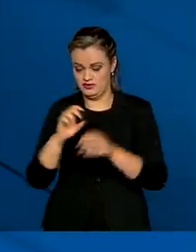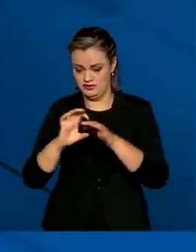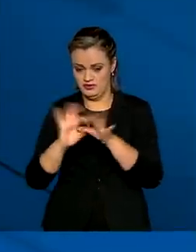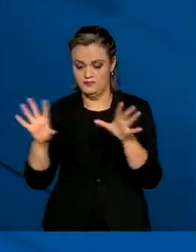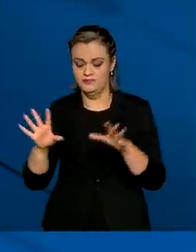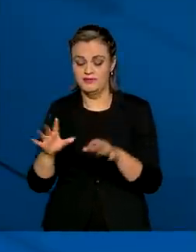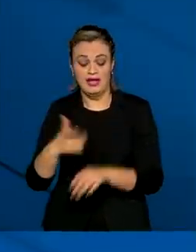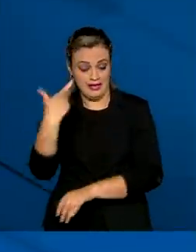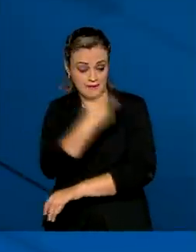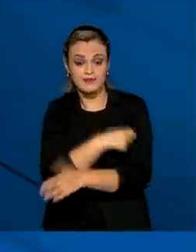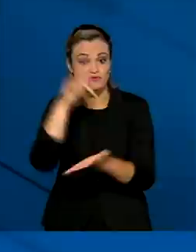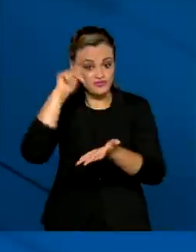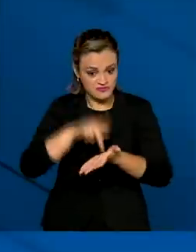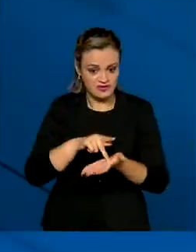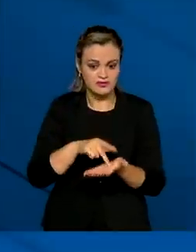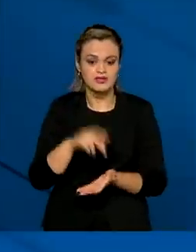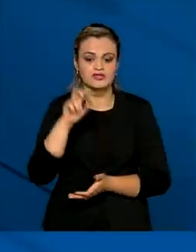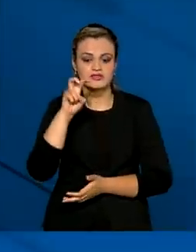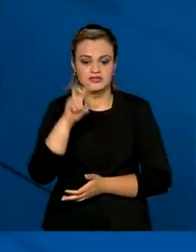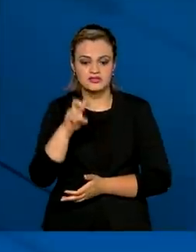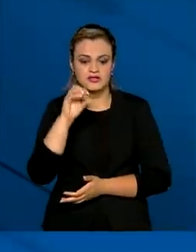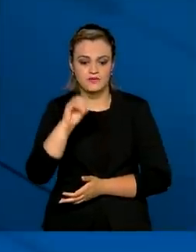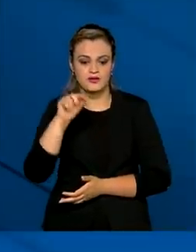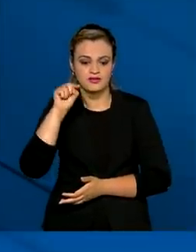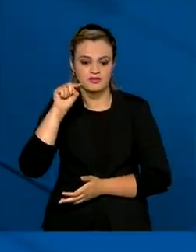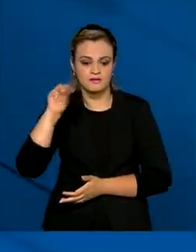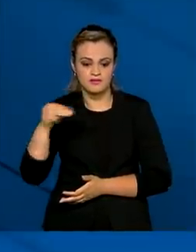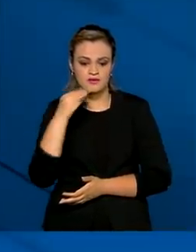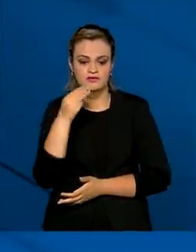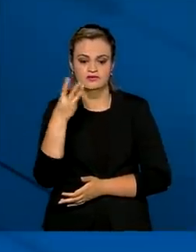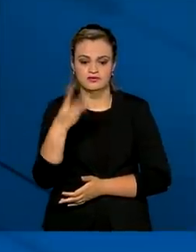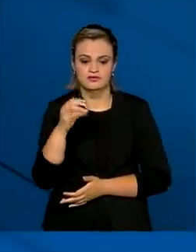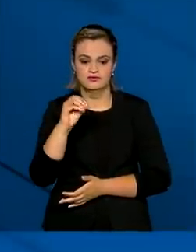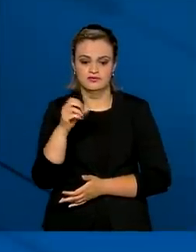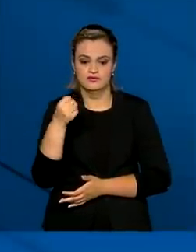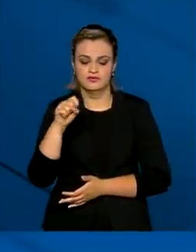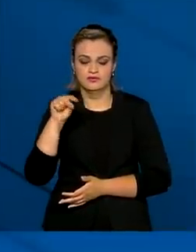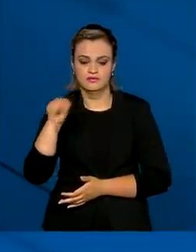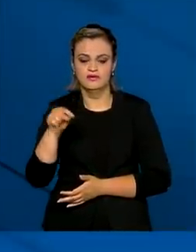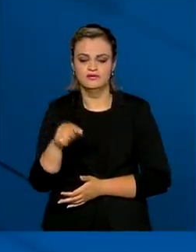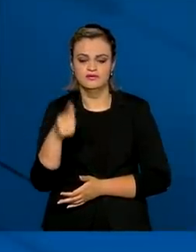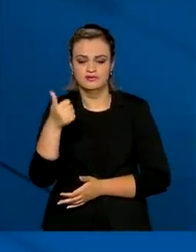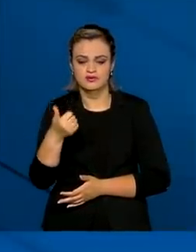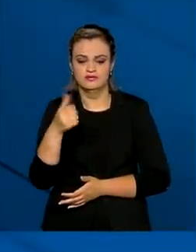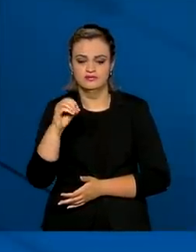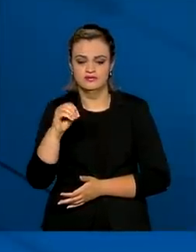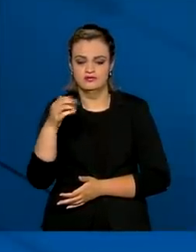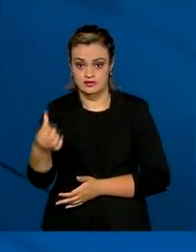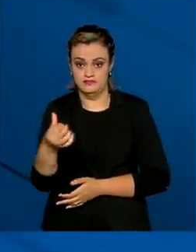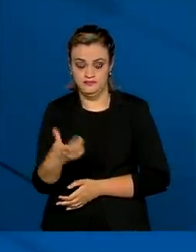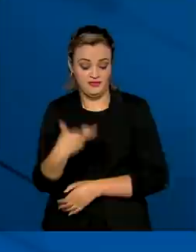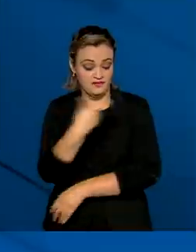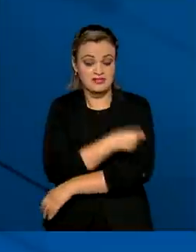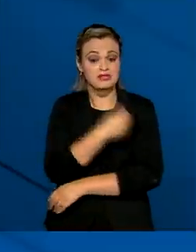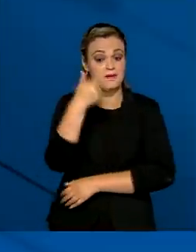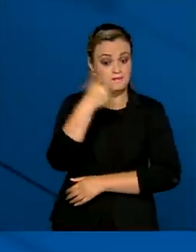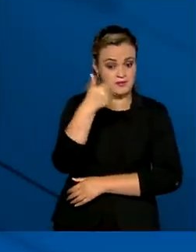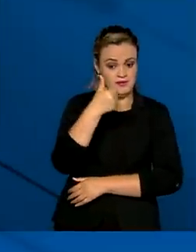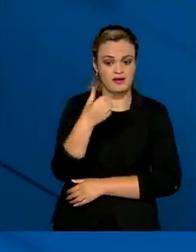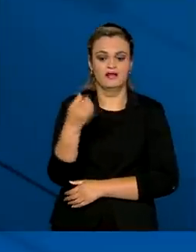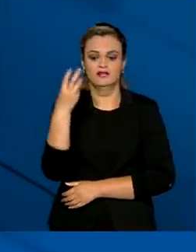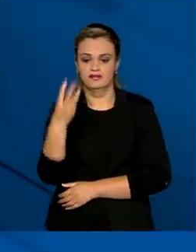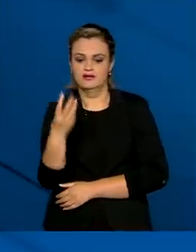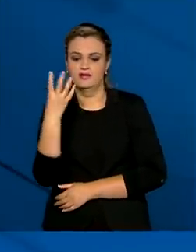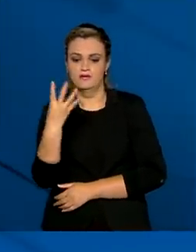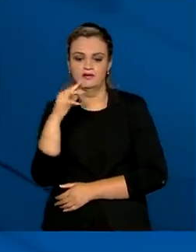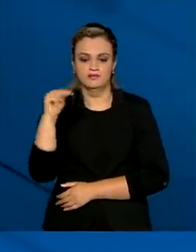doses aplicadas ultrapassam 50.308.000. As pessoas vacinadas com a primeira dose ultrapassam